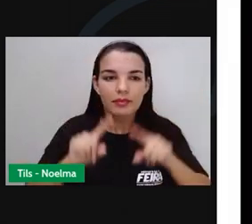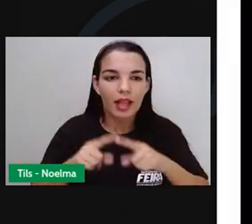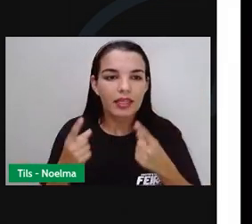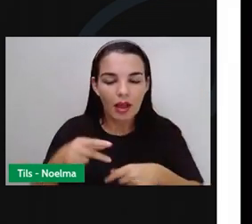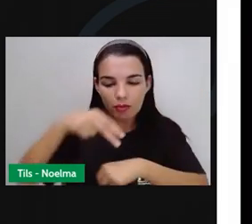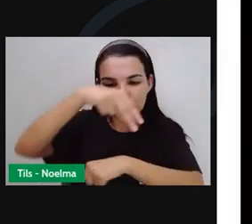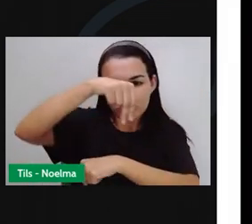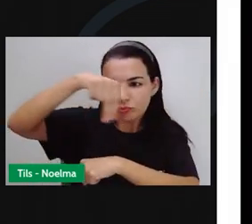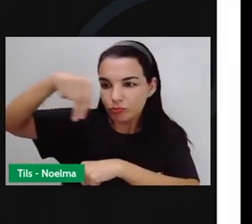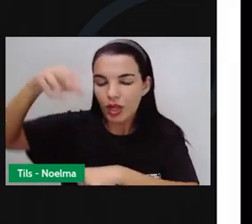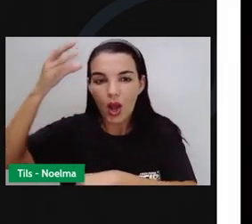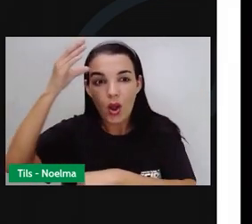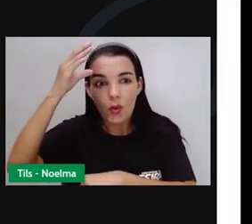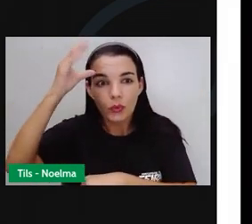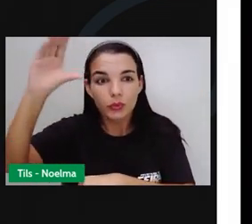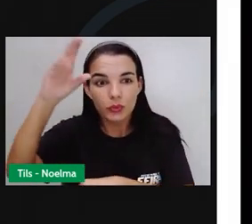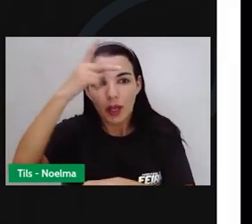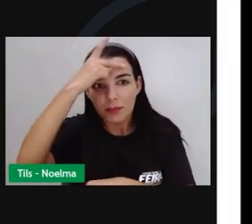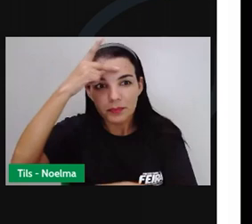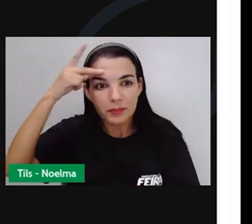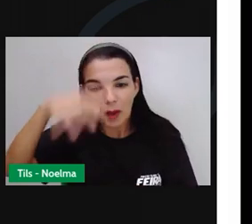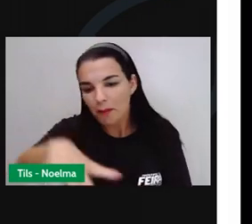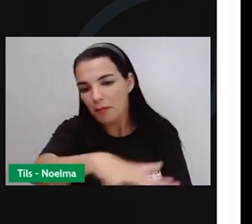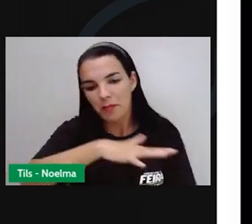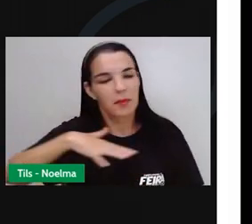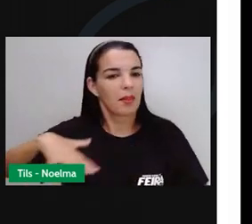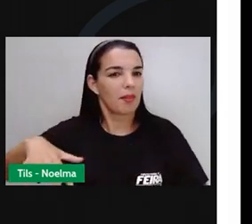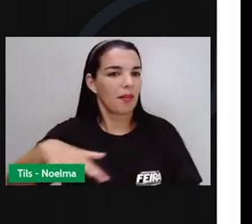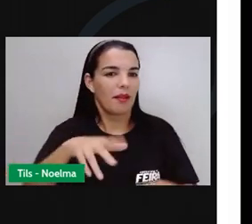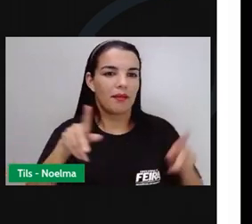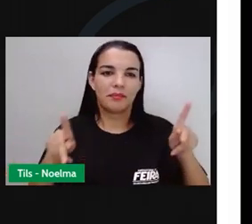popular, e a popular é a brase das outras culturas.